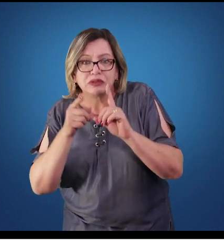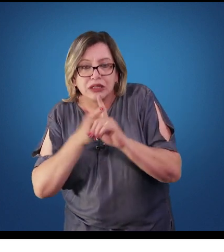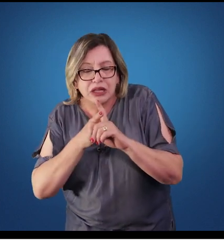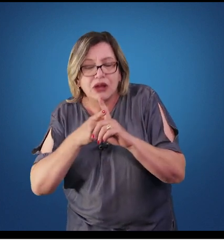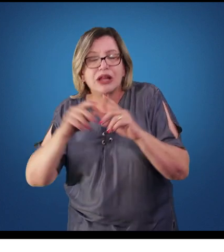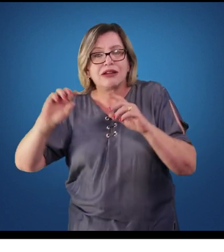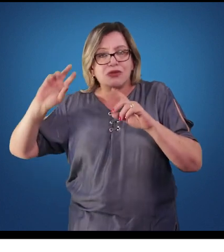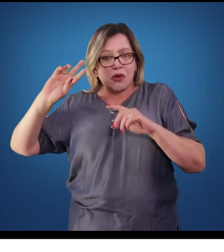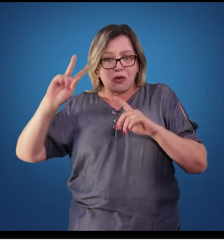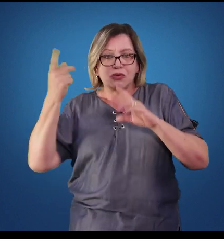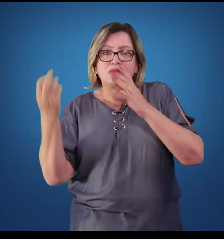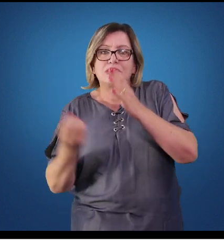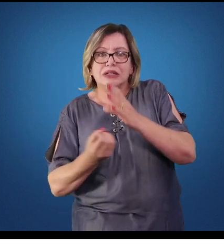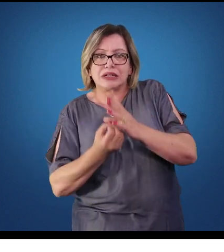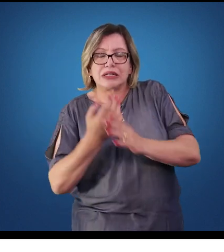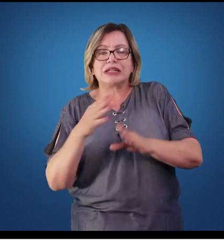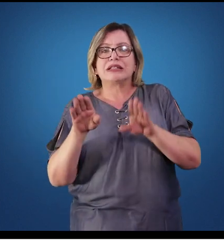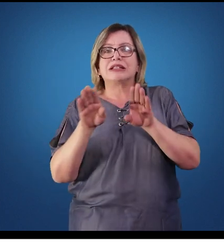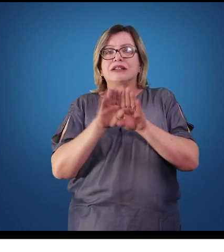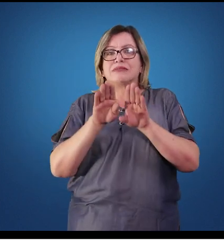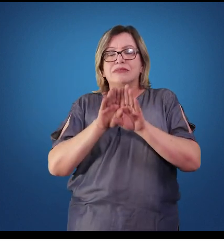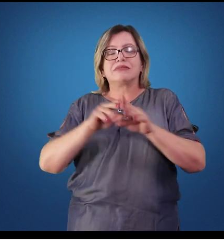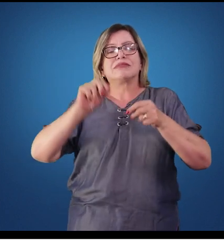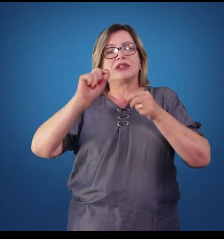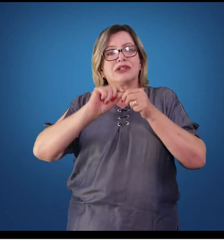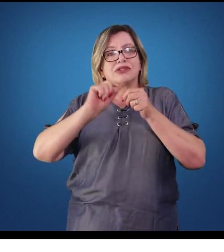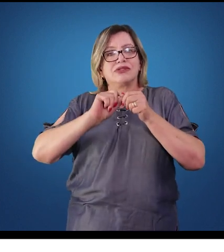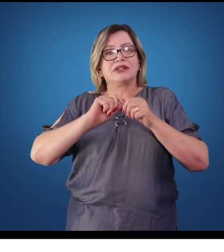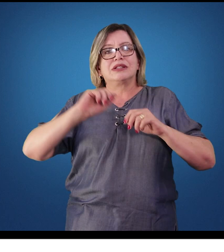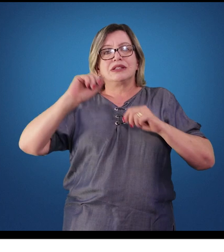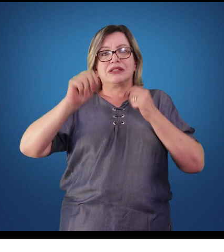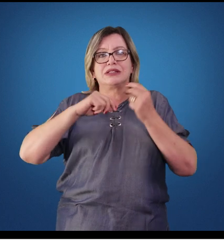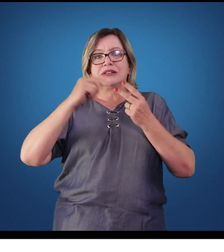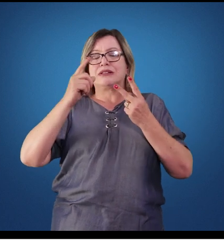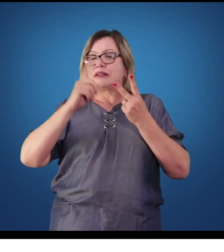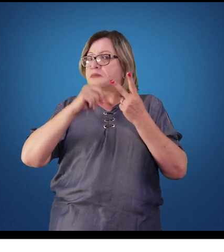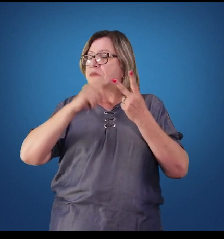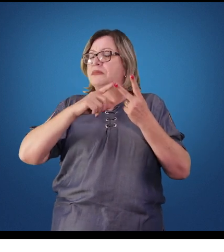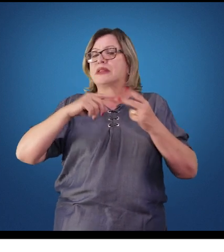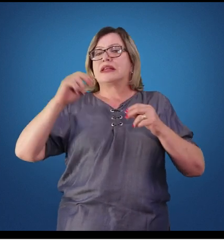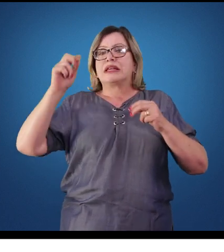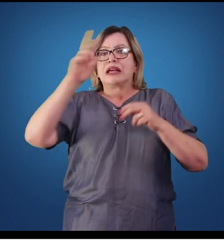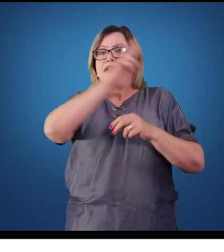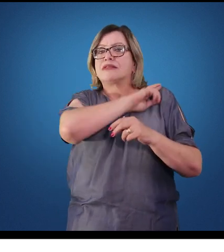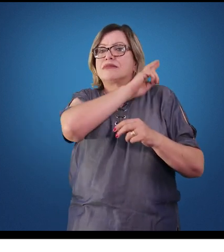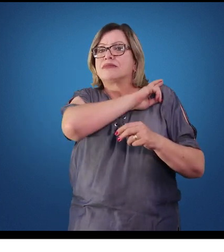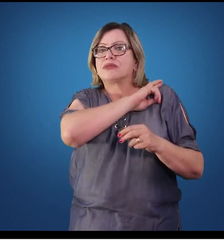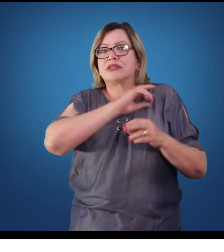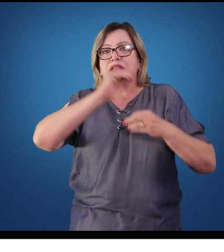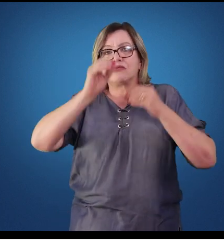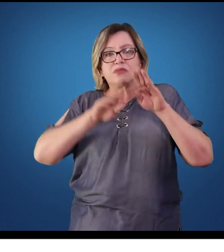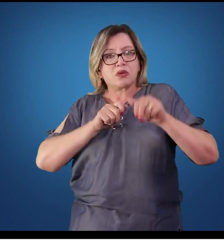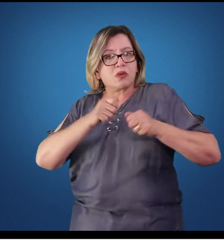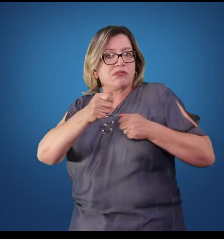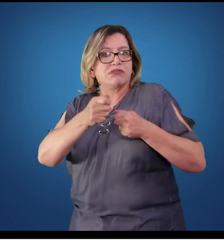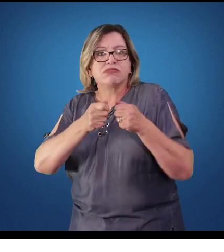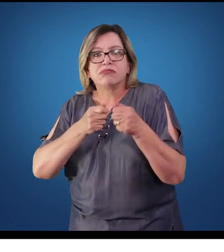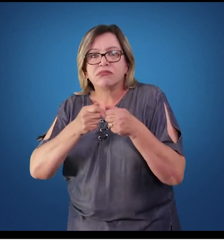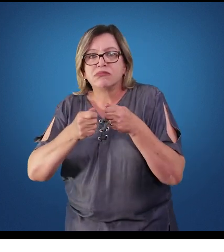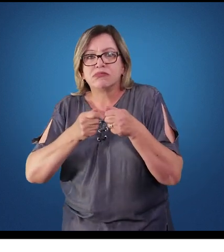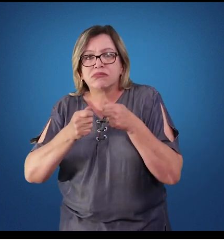Além do hormônio antidiurético, que também é produzido pela hipófise posterior, que é responsável pelo controle